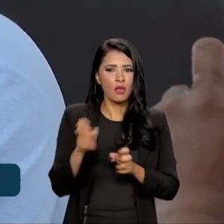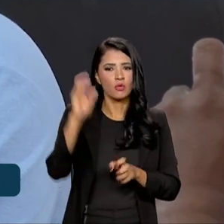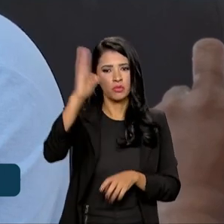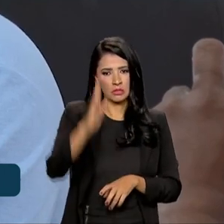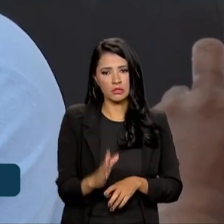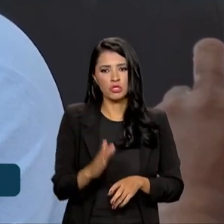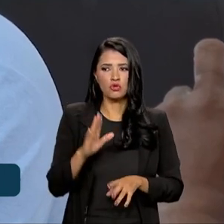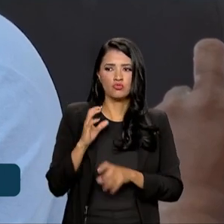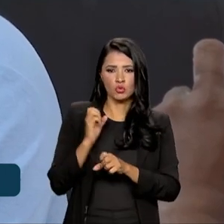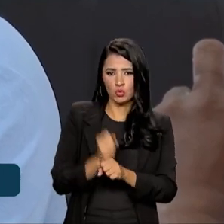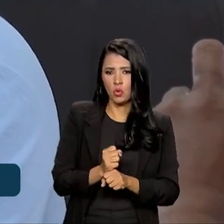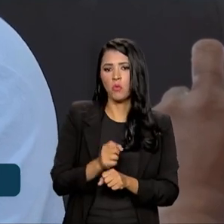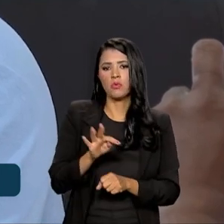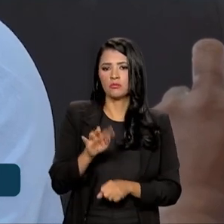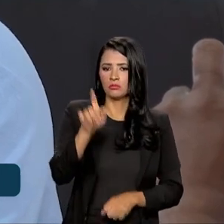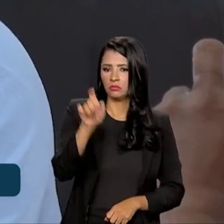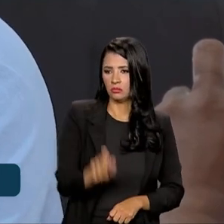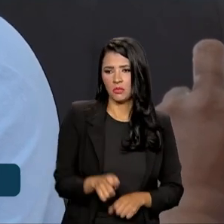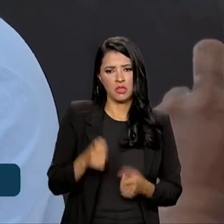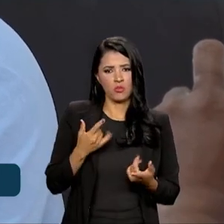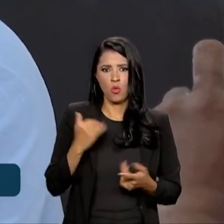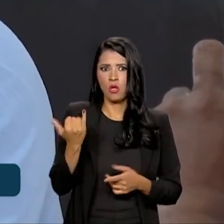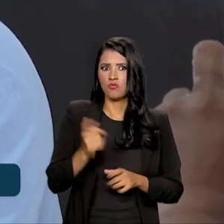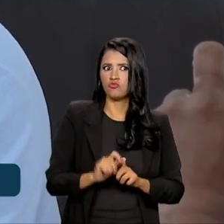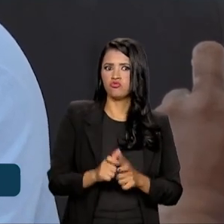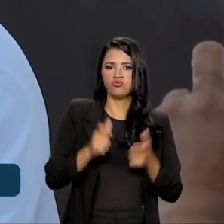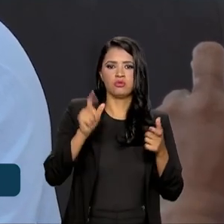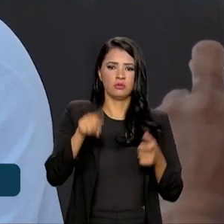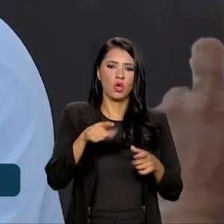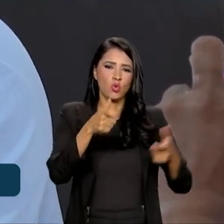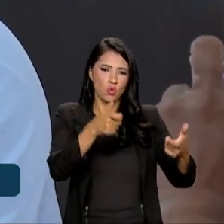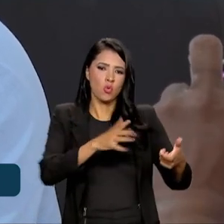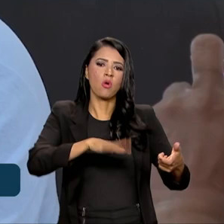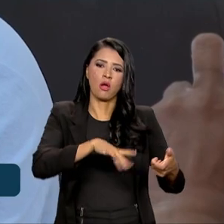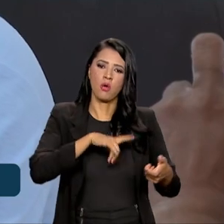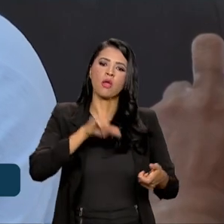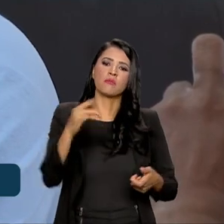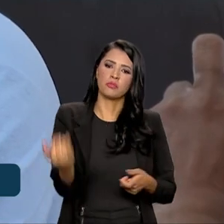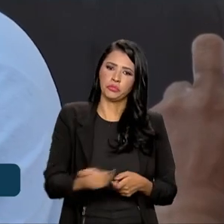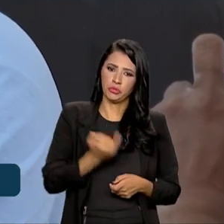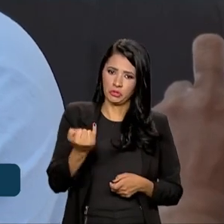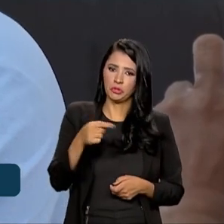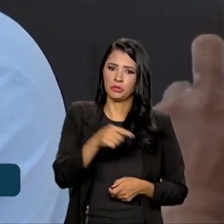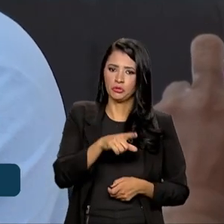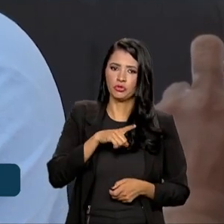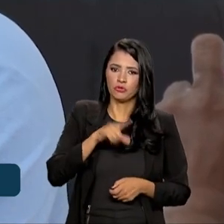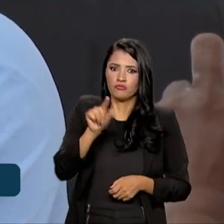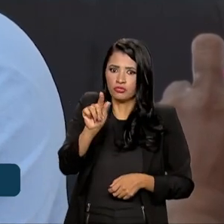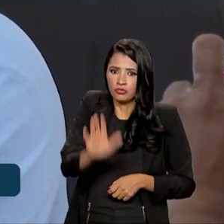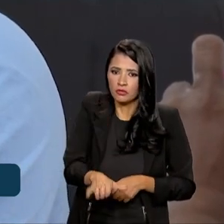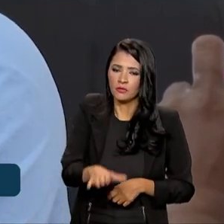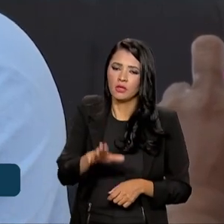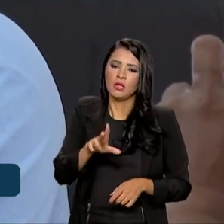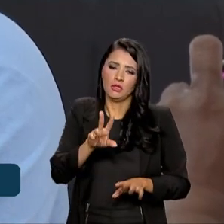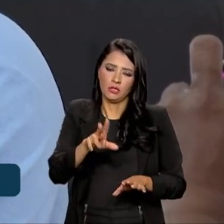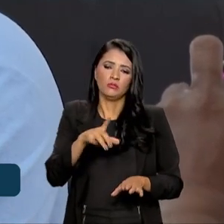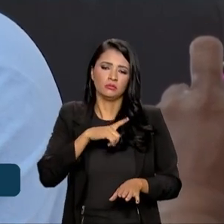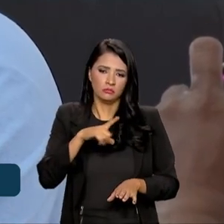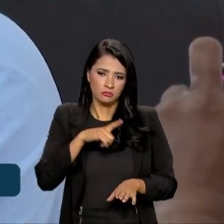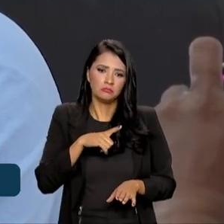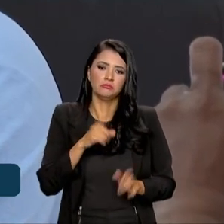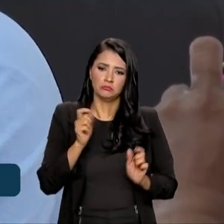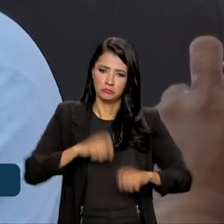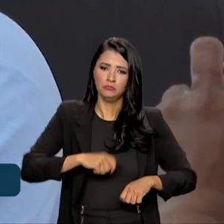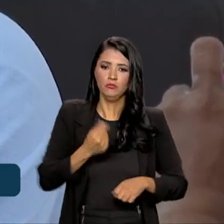Brasil, em termos de tarifa Brasil, não é significativo, apesar de localmente ser muito significativo. Então, existe, em tese, sim, a possibilidade de